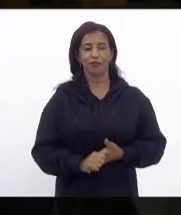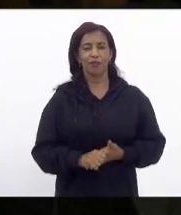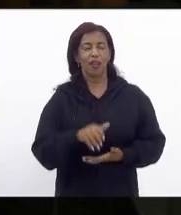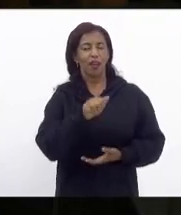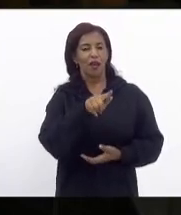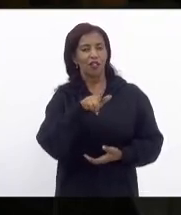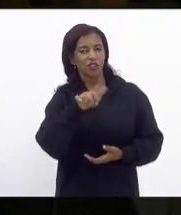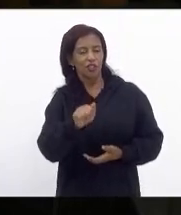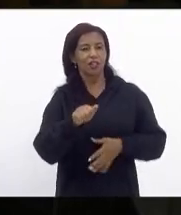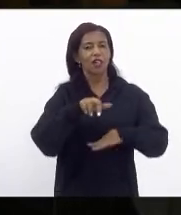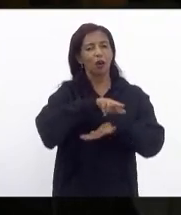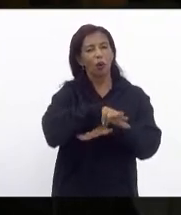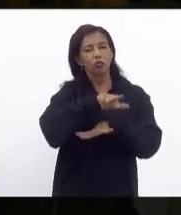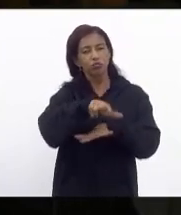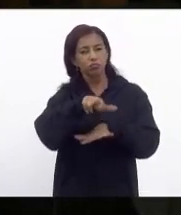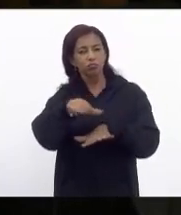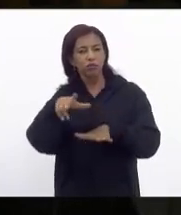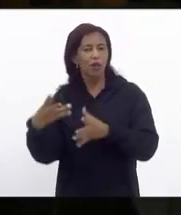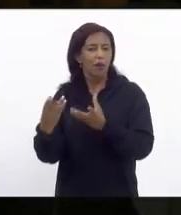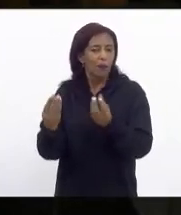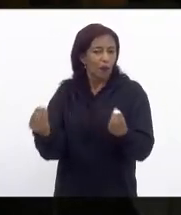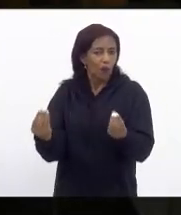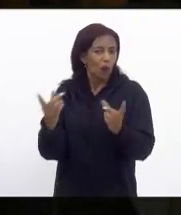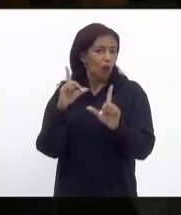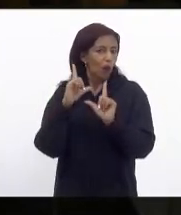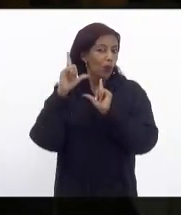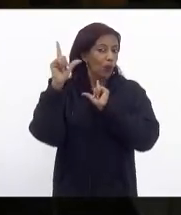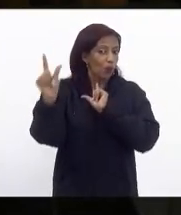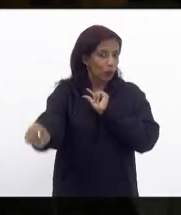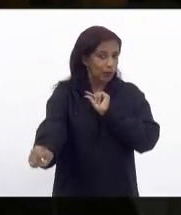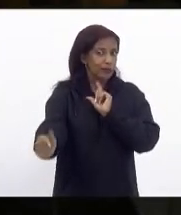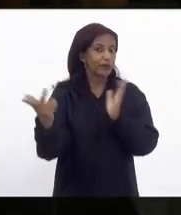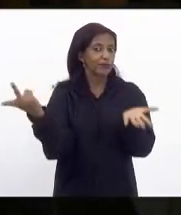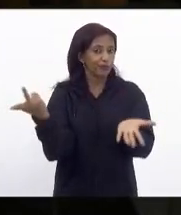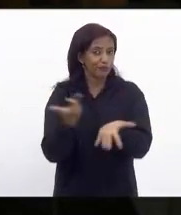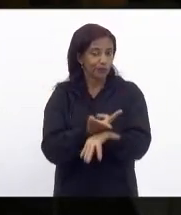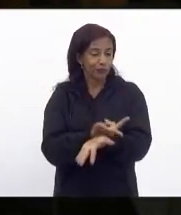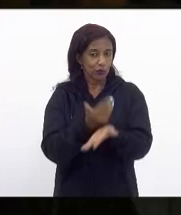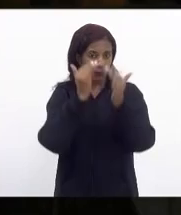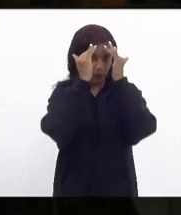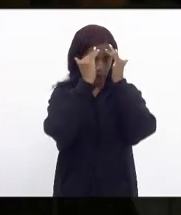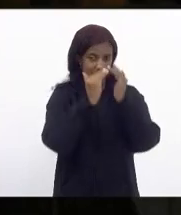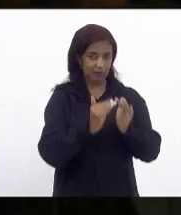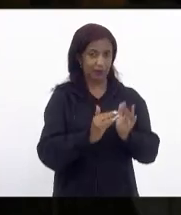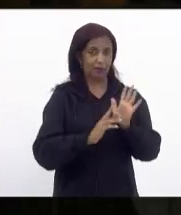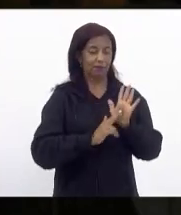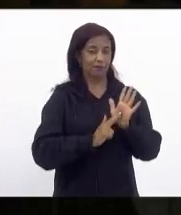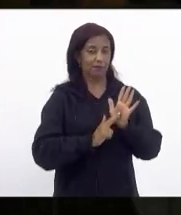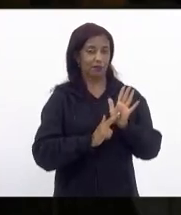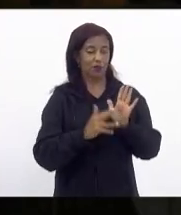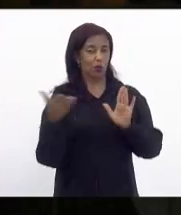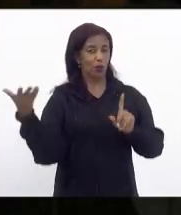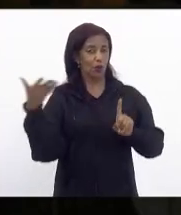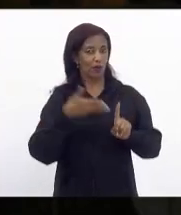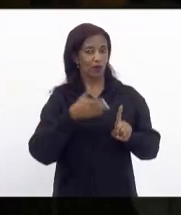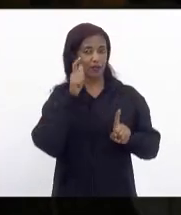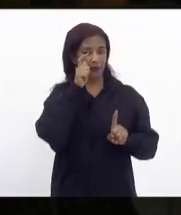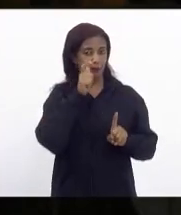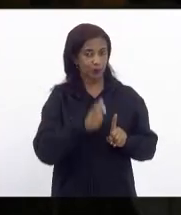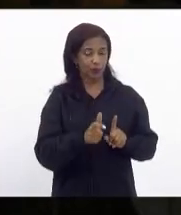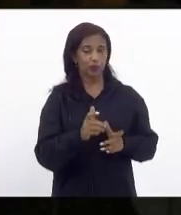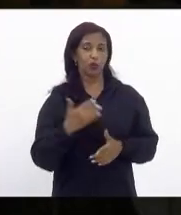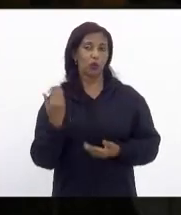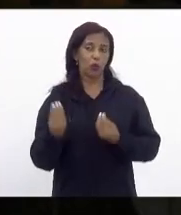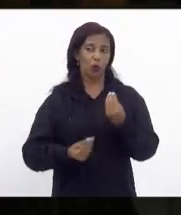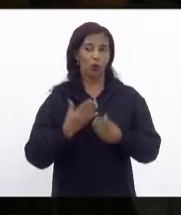AGTRANSP a AGENERSA ainda estão muito longe ainda estão muito longe de cumprir o papel regulador tendo como referência o interesse público como a